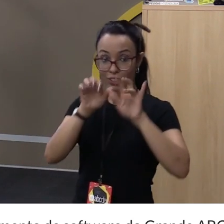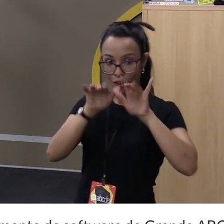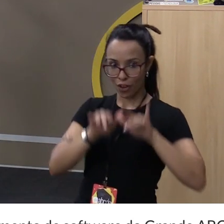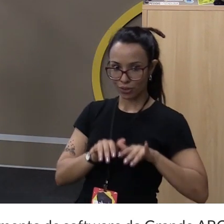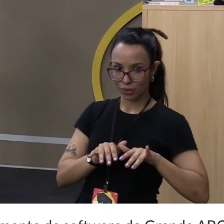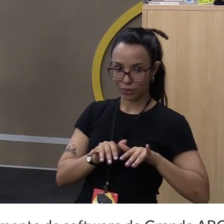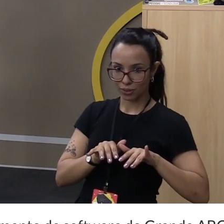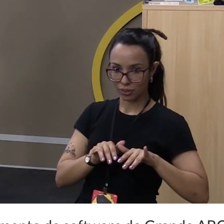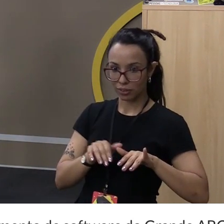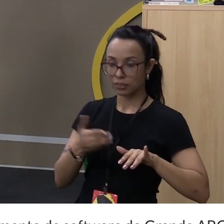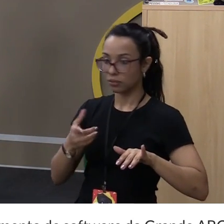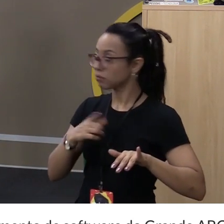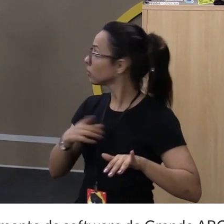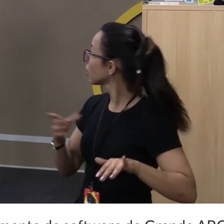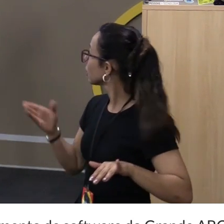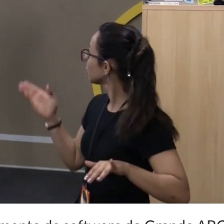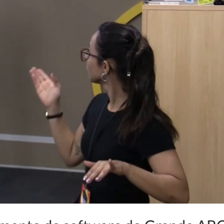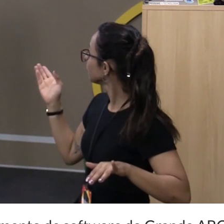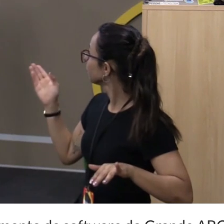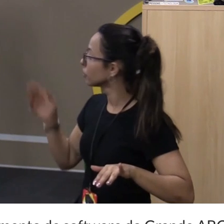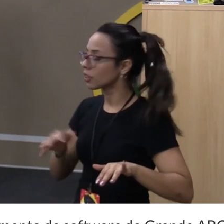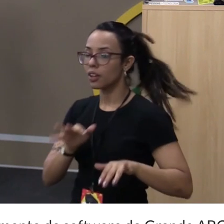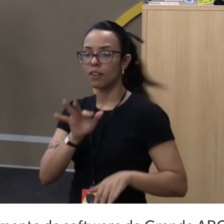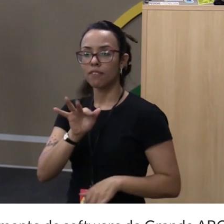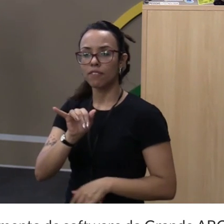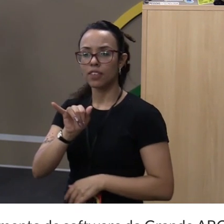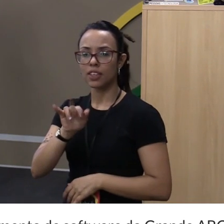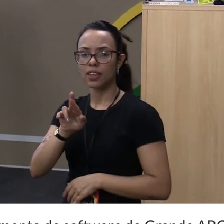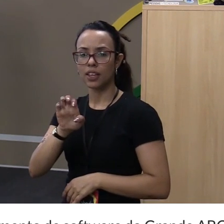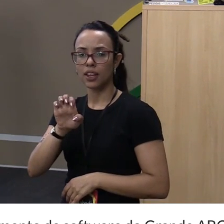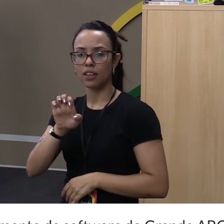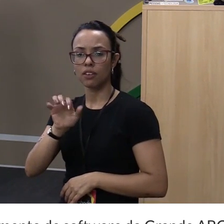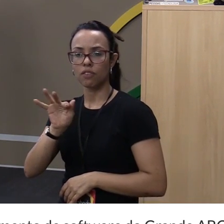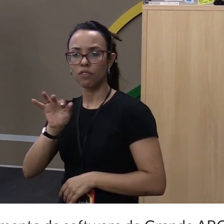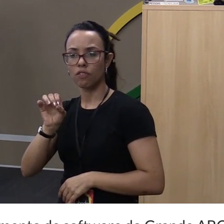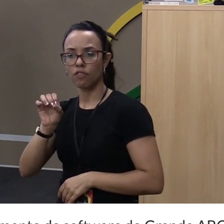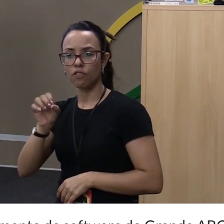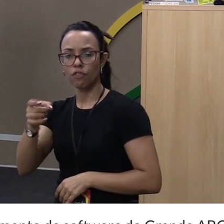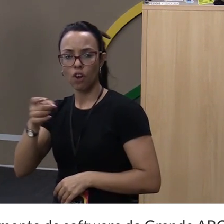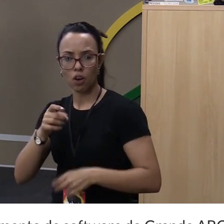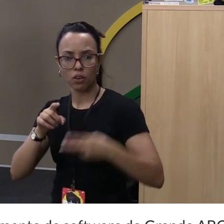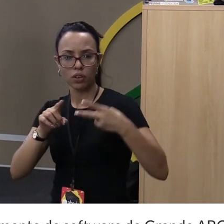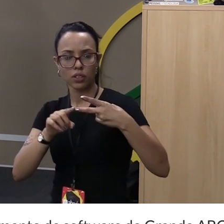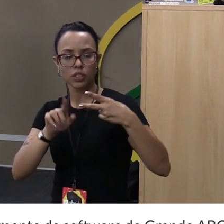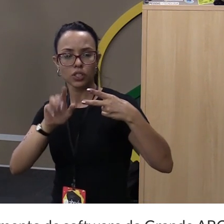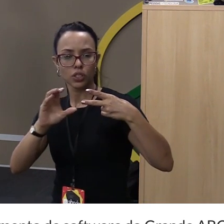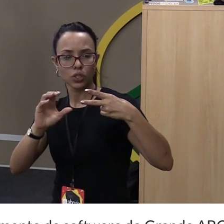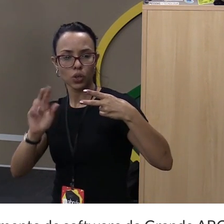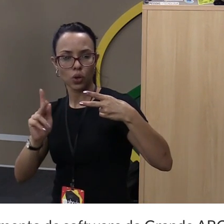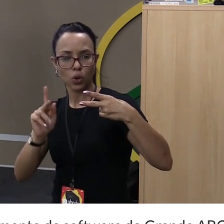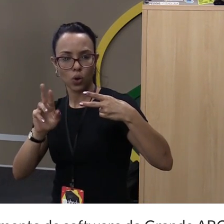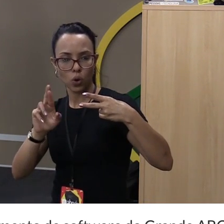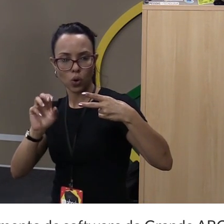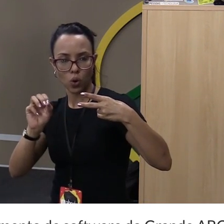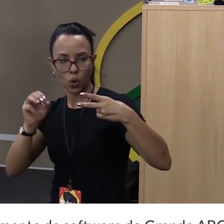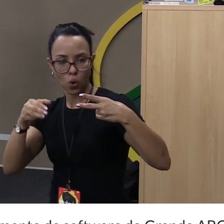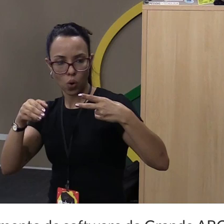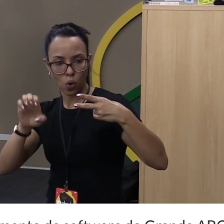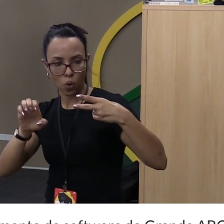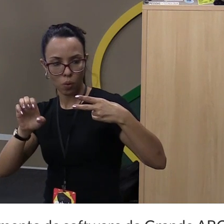Developer Tools, no Firefox, no Chrome também tem, que você consegue ver como está